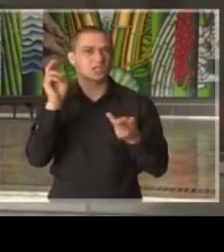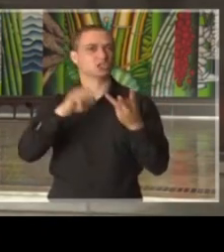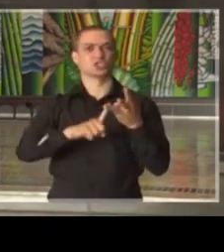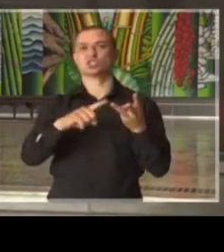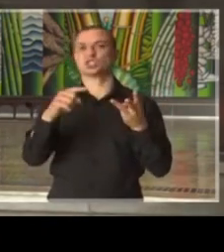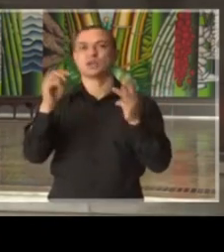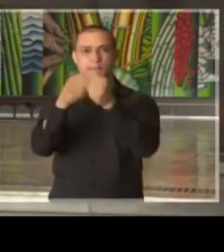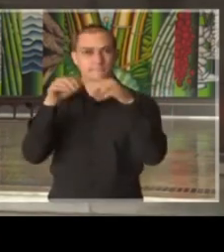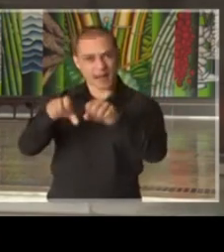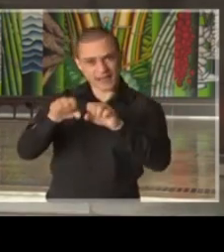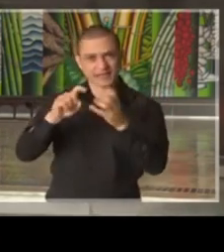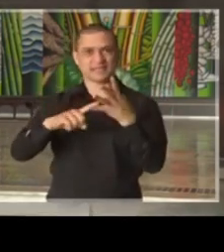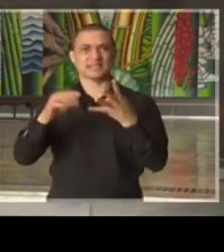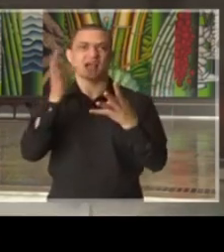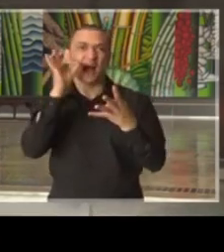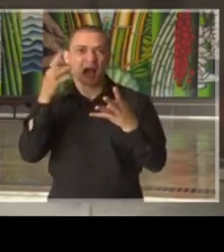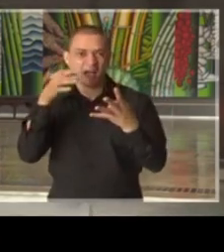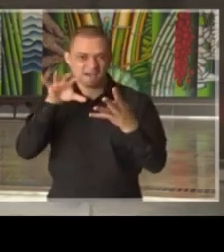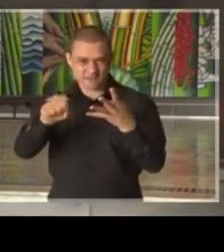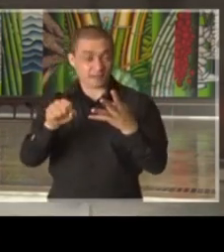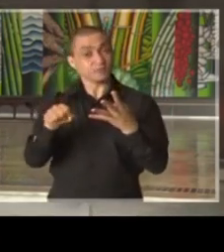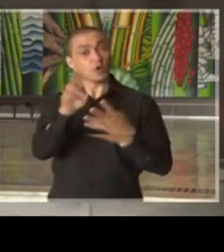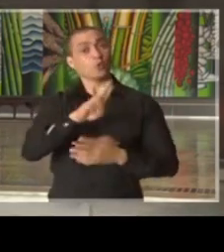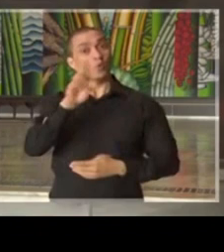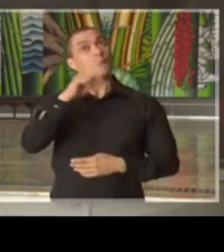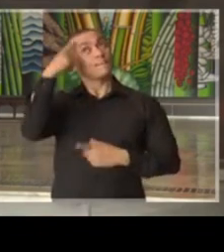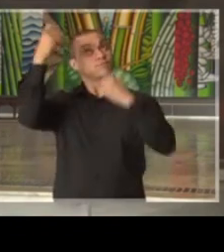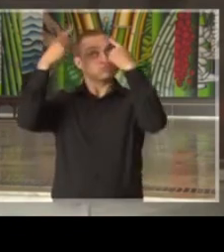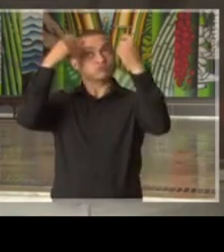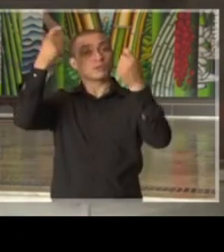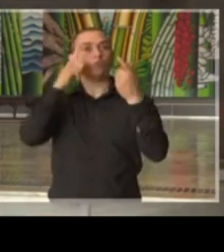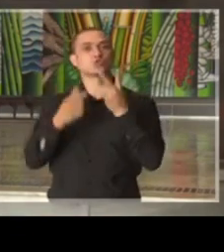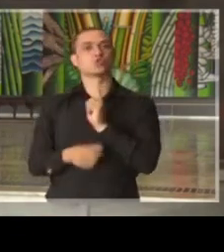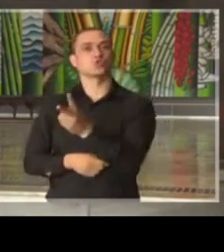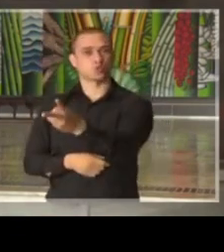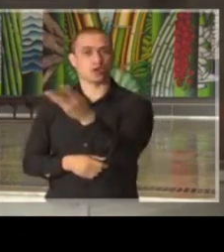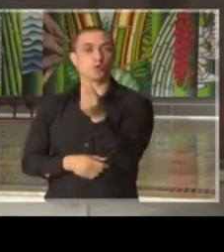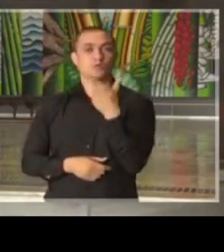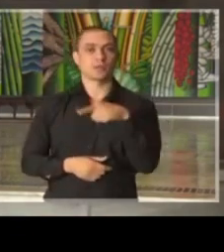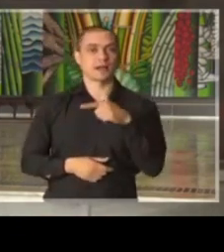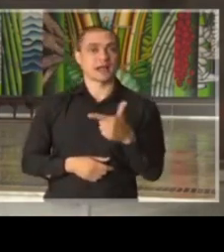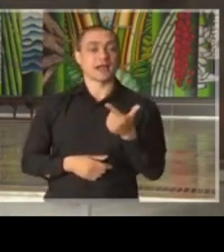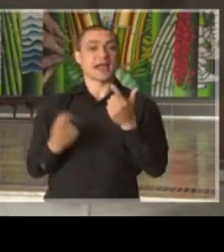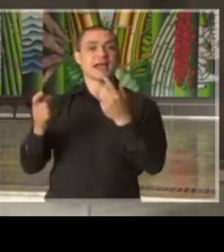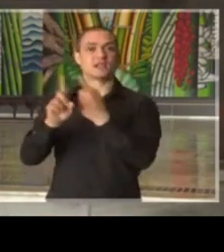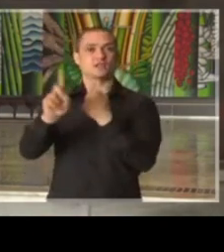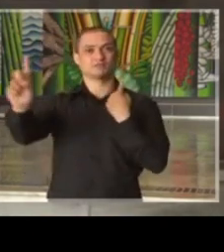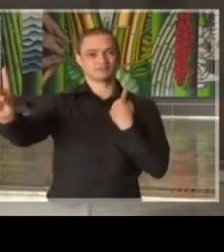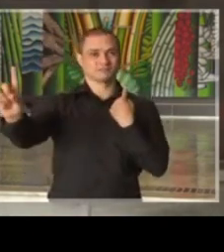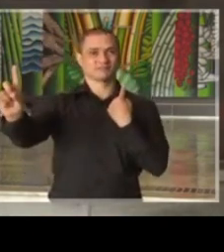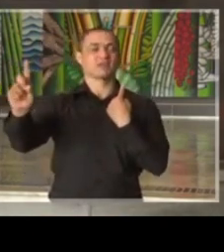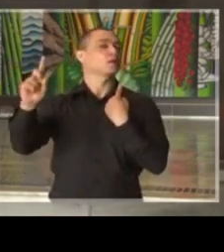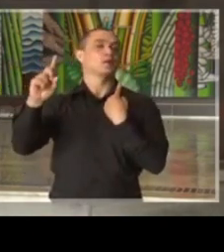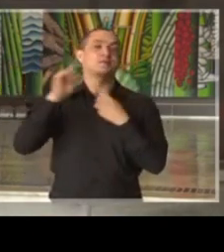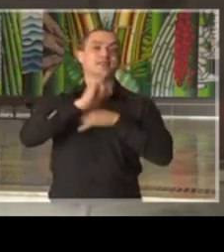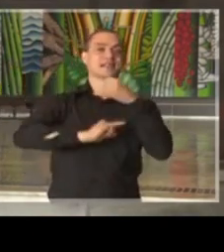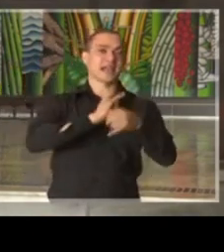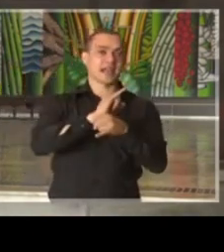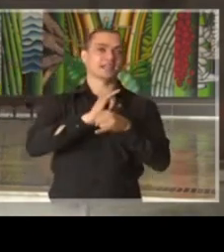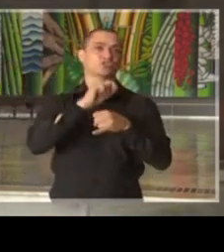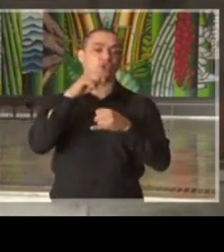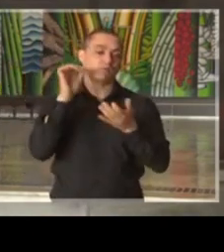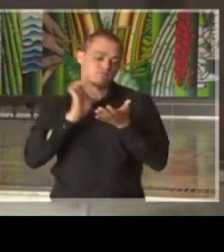padarias e cafés, utilizem a criatividade para continuar operando de forma remota com serviços de